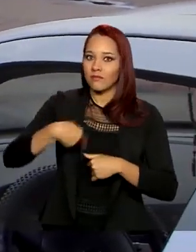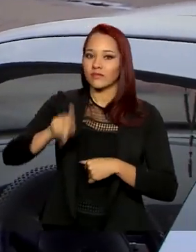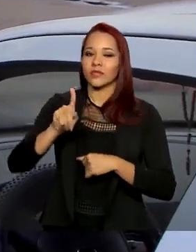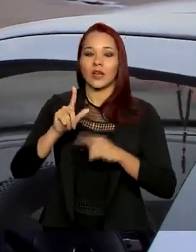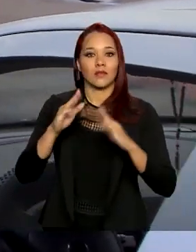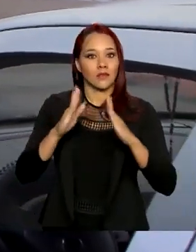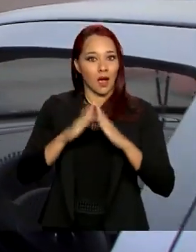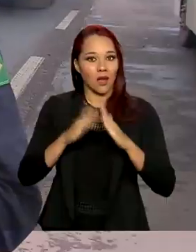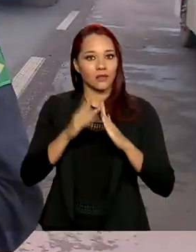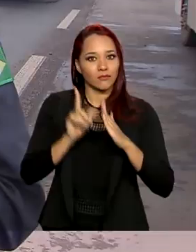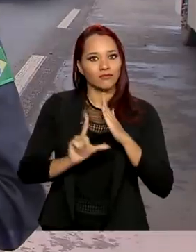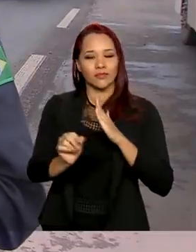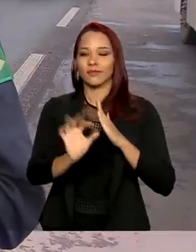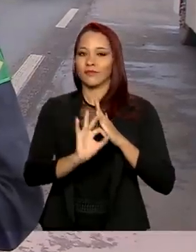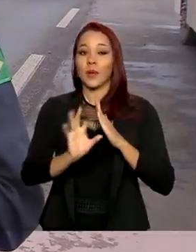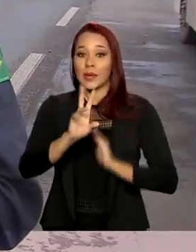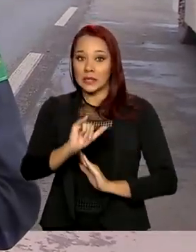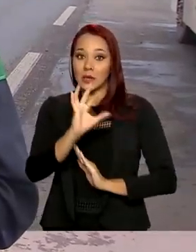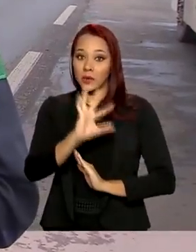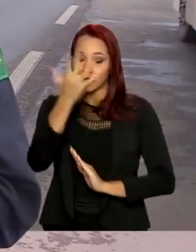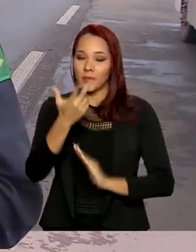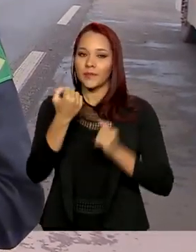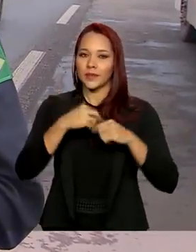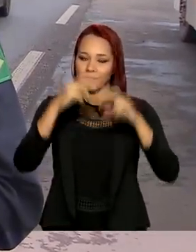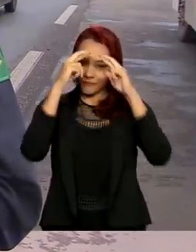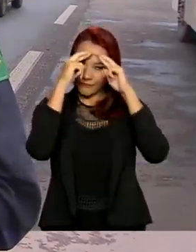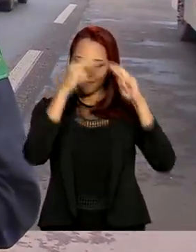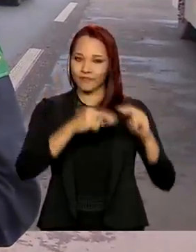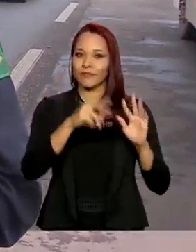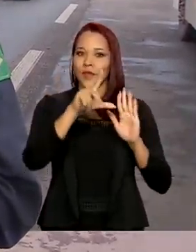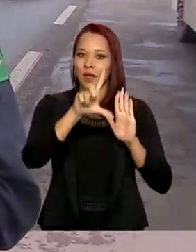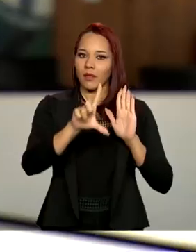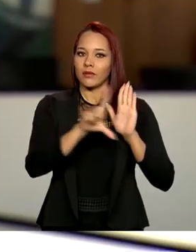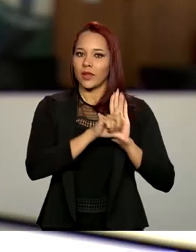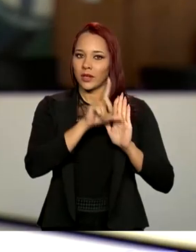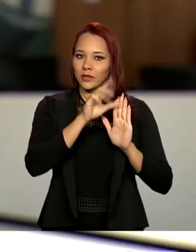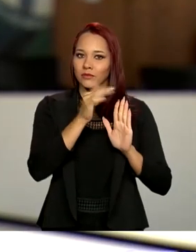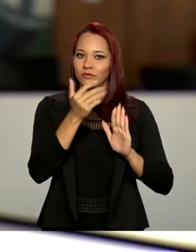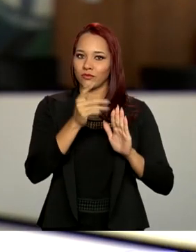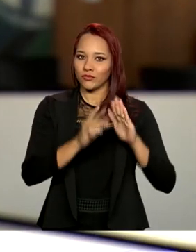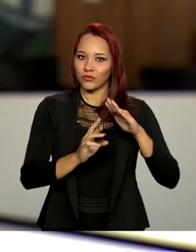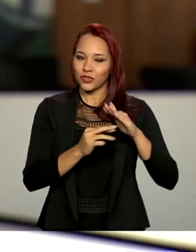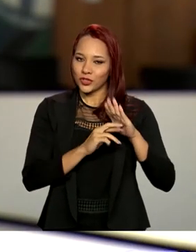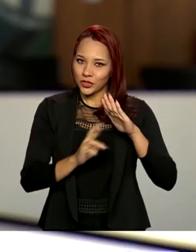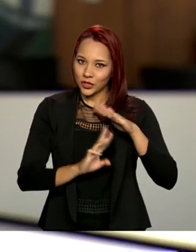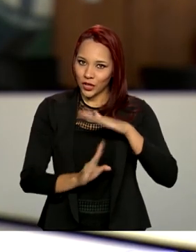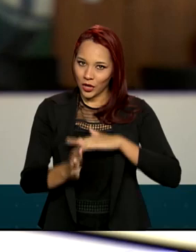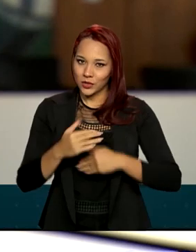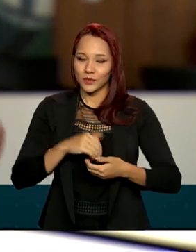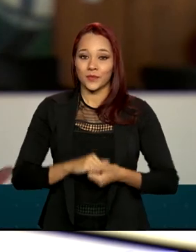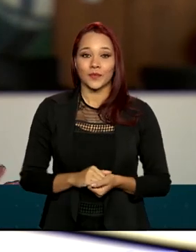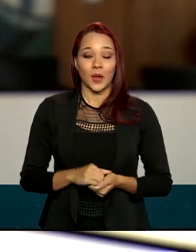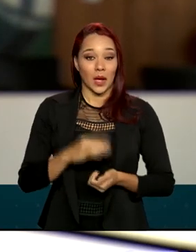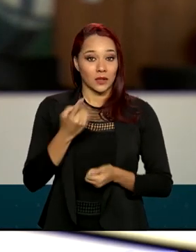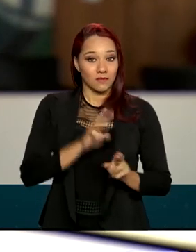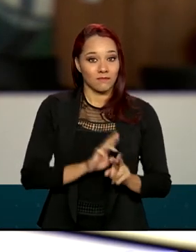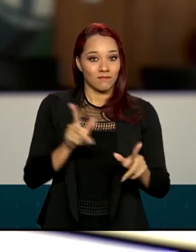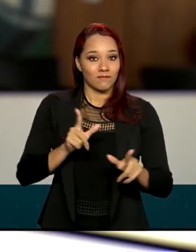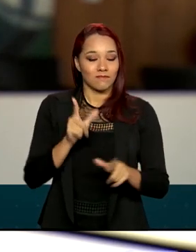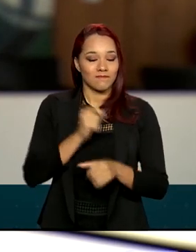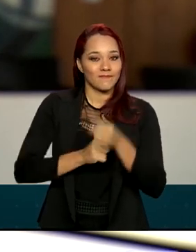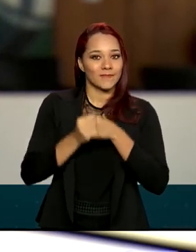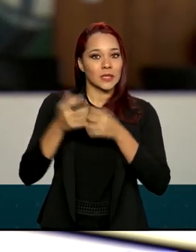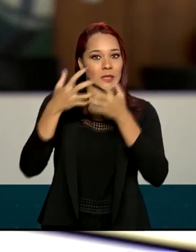de casa. Mas se isso ocorrer, que sejam respeitadas as leis de trânsito. Uma outra mudança é que, diferente de outros anos, os